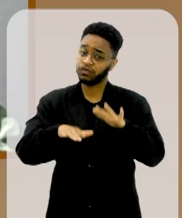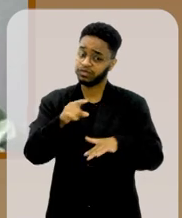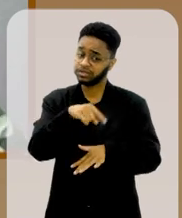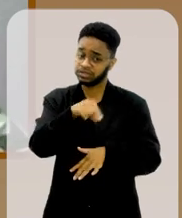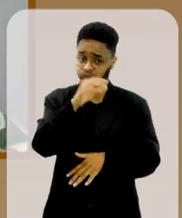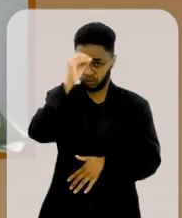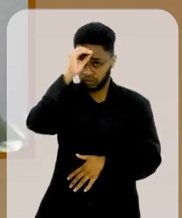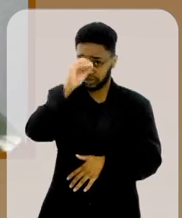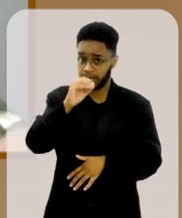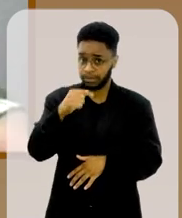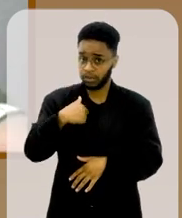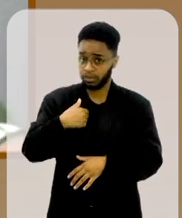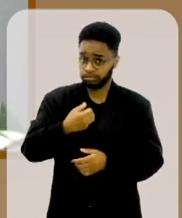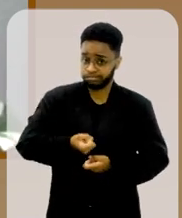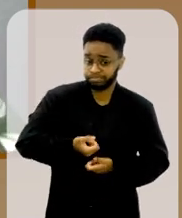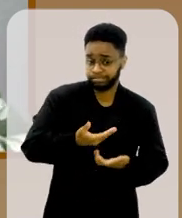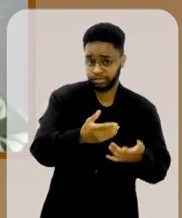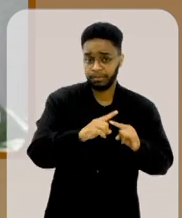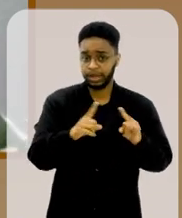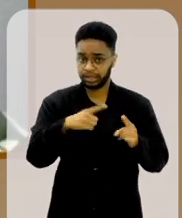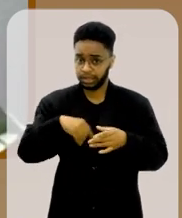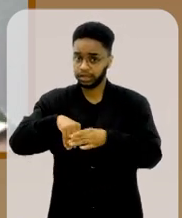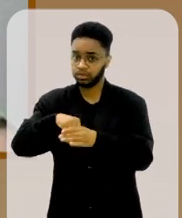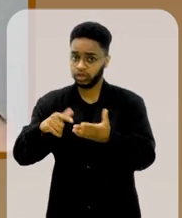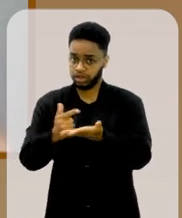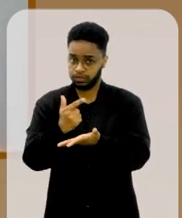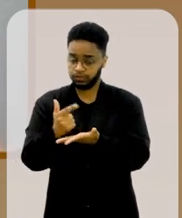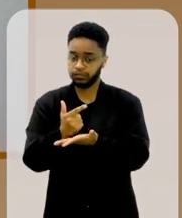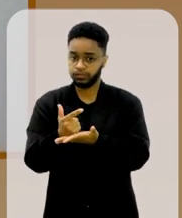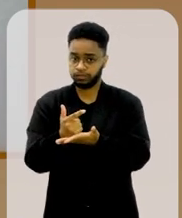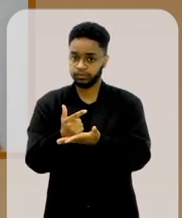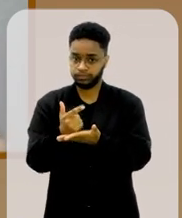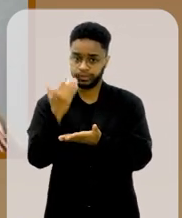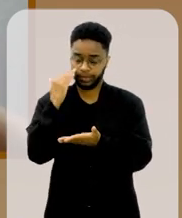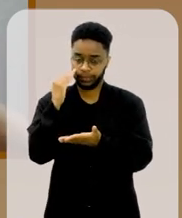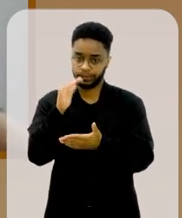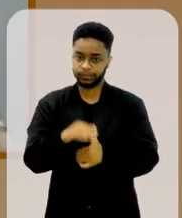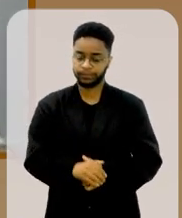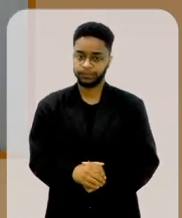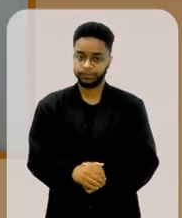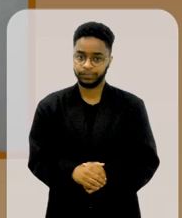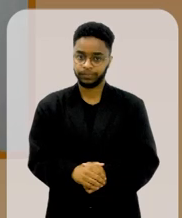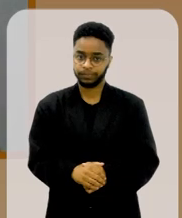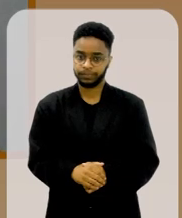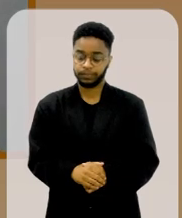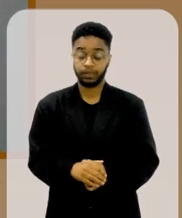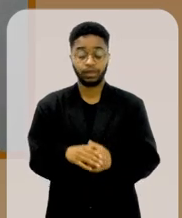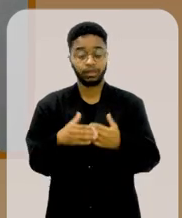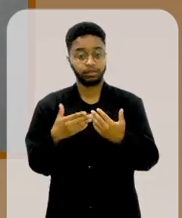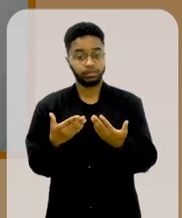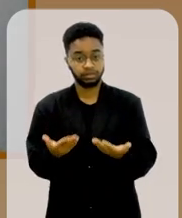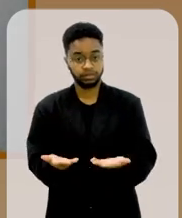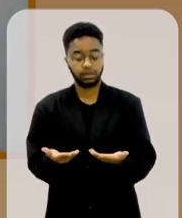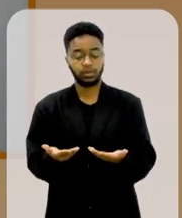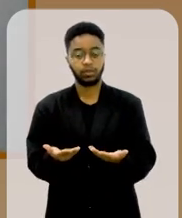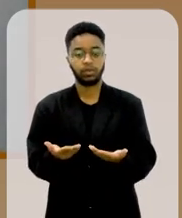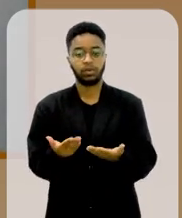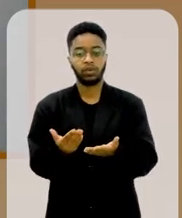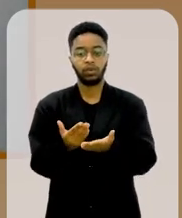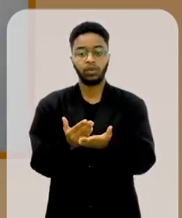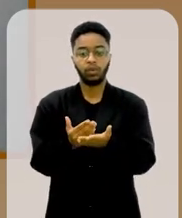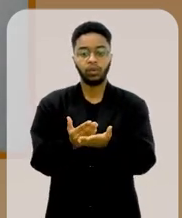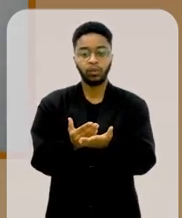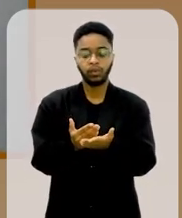coisa que eu vou relatar aqui, mas que está no livro. Entendeu? Então, começou a